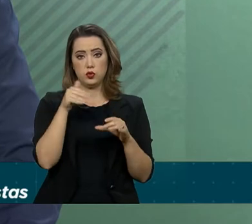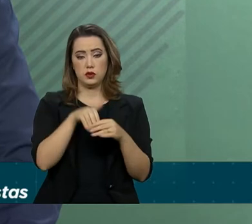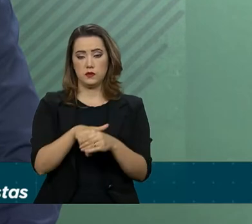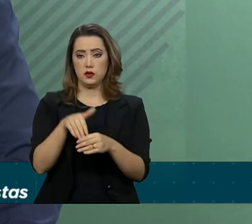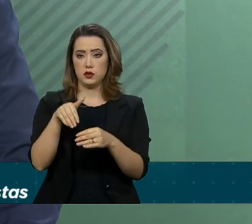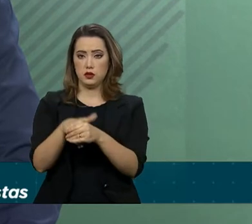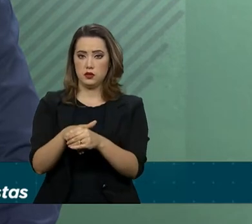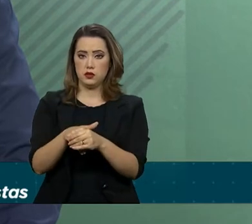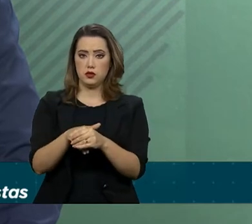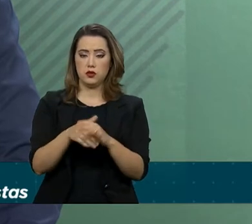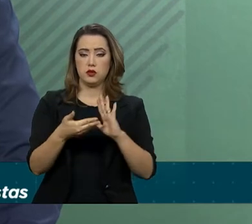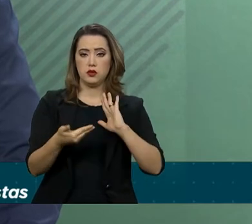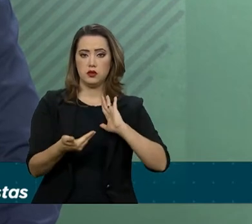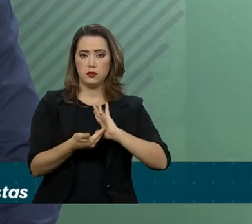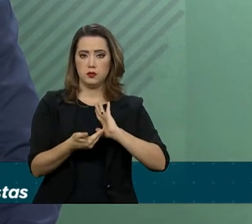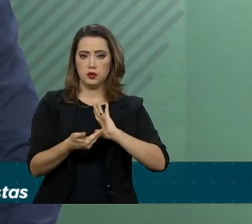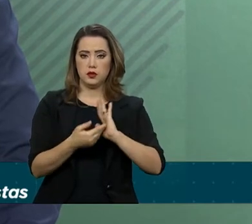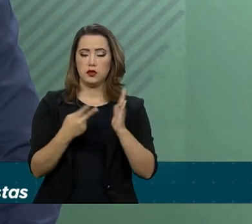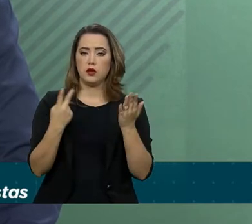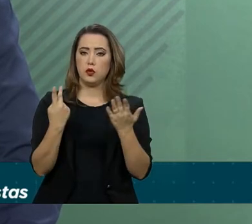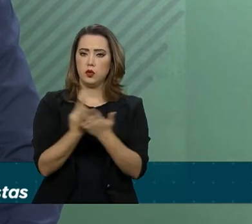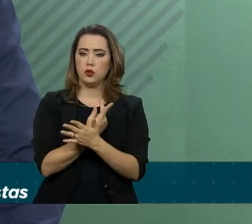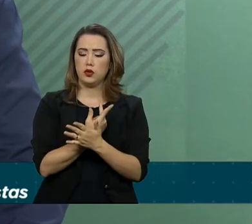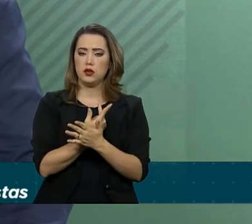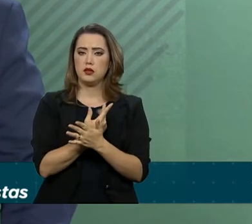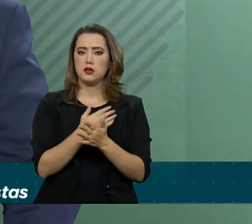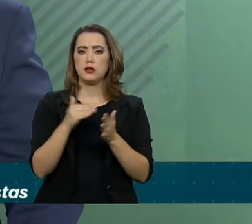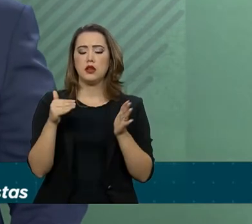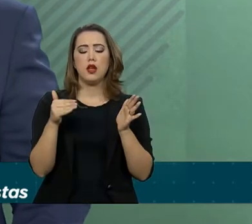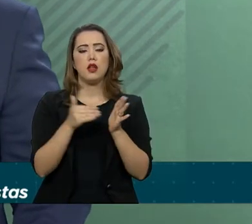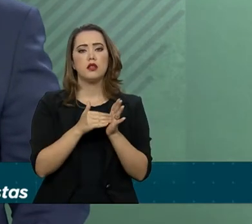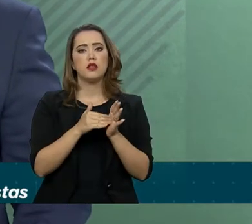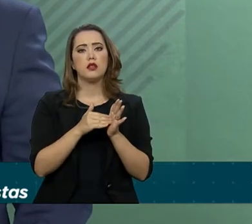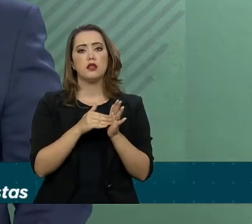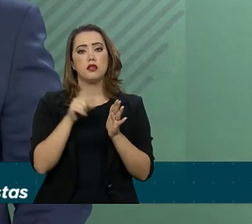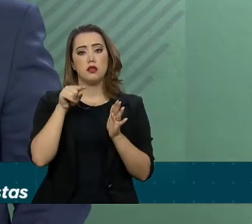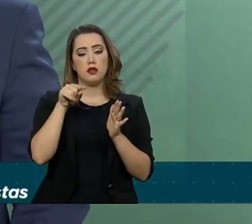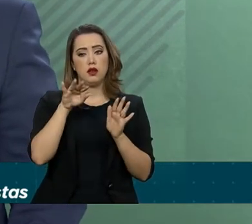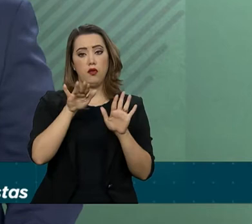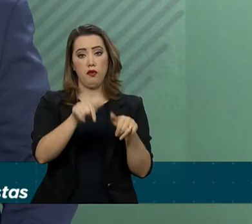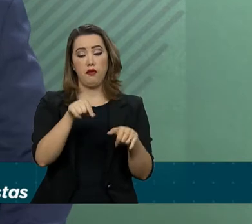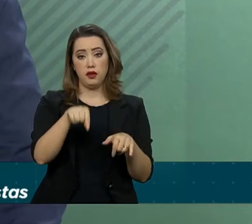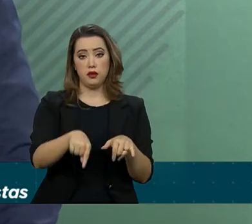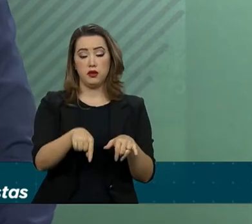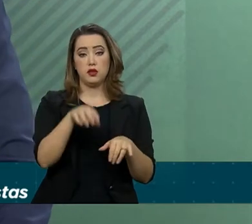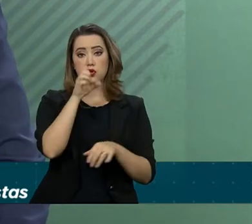votação no plenário sejam concluídos ainda nesta semana.